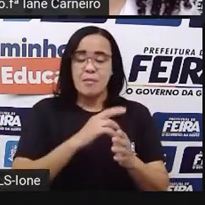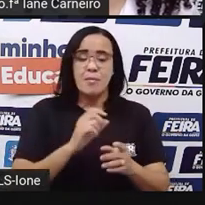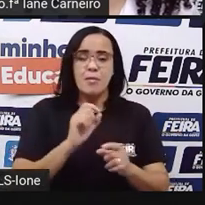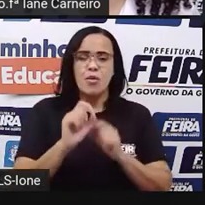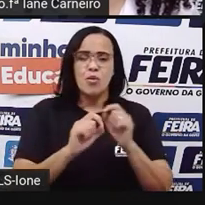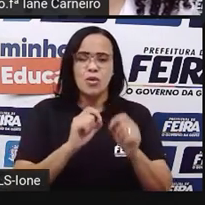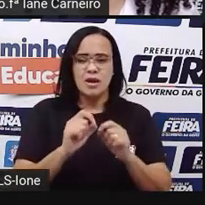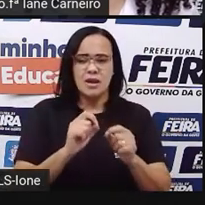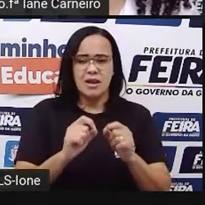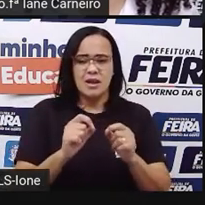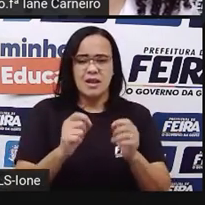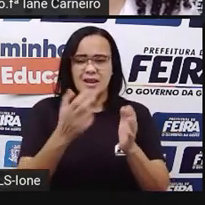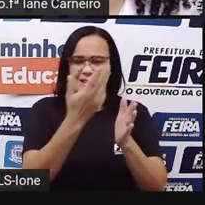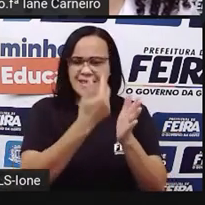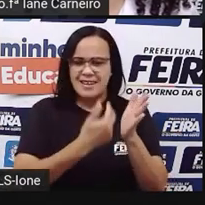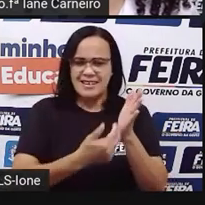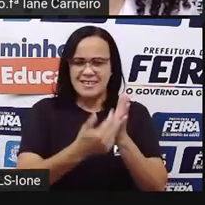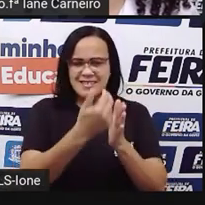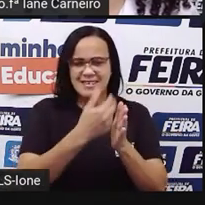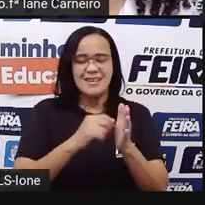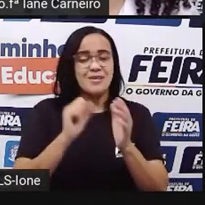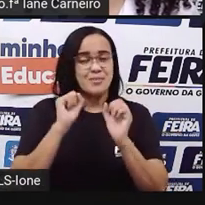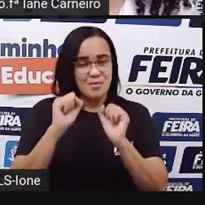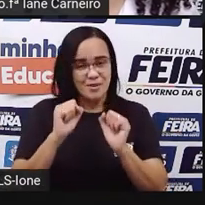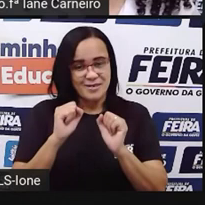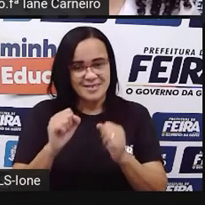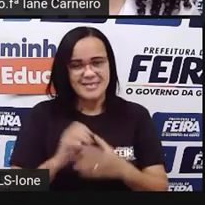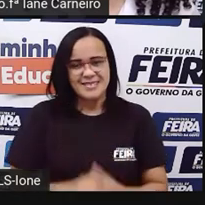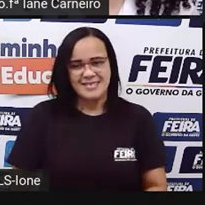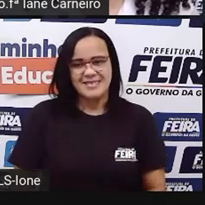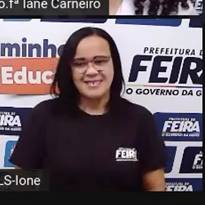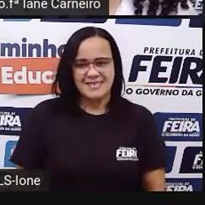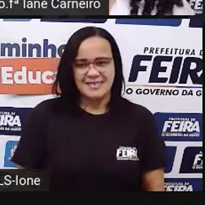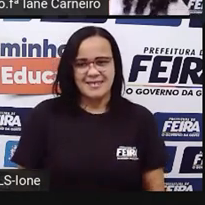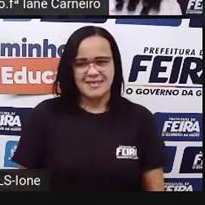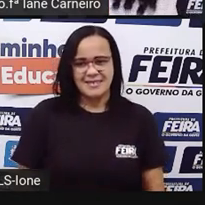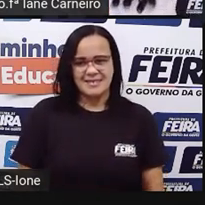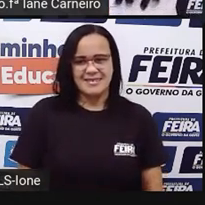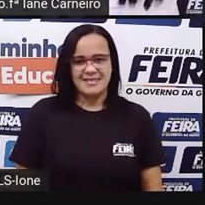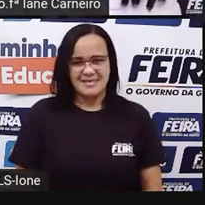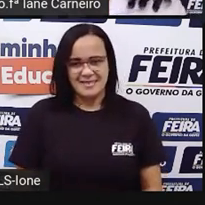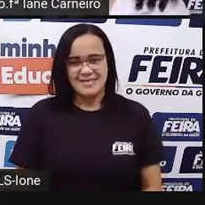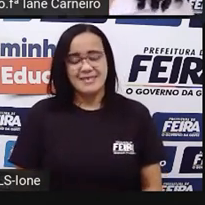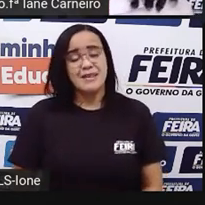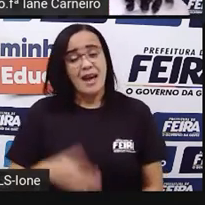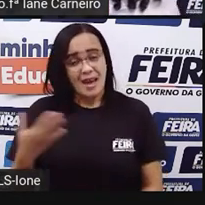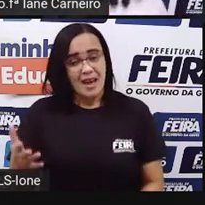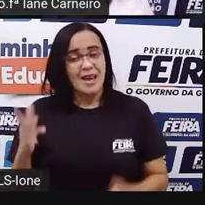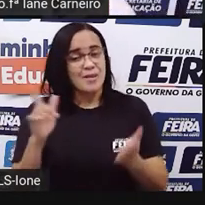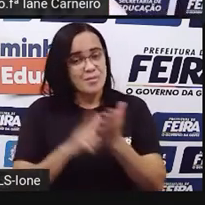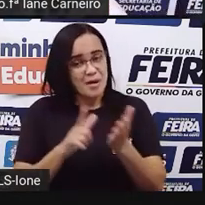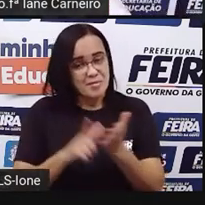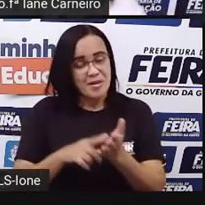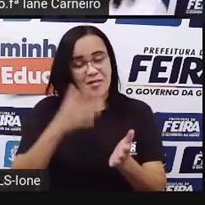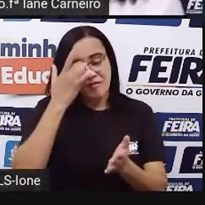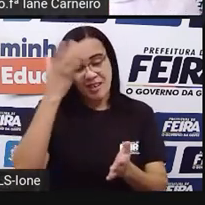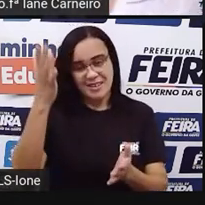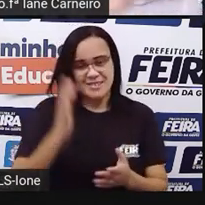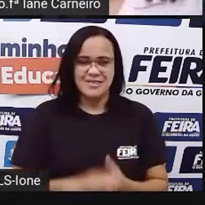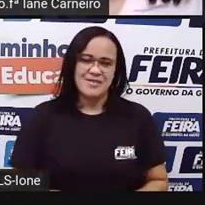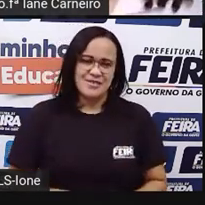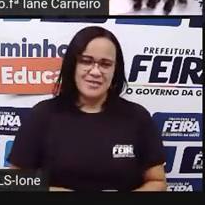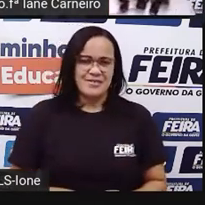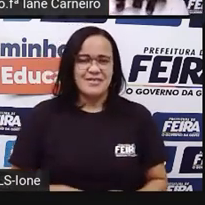Aqui é porque no computador fica difícil para fazer, mas no papel fica mais fácil. A vida é uma doce festa, né? E aí você